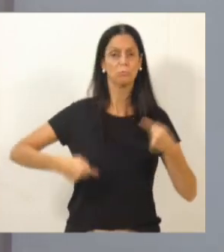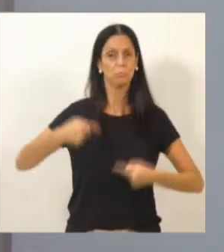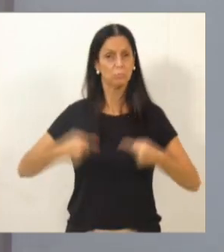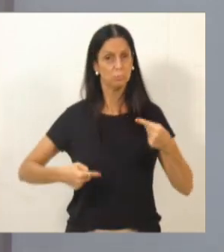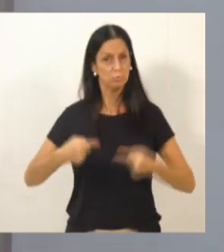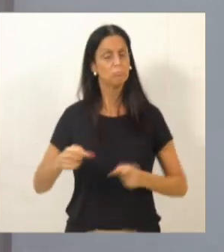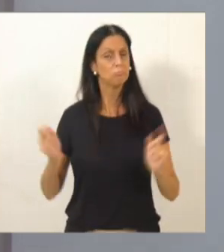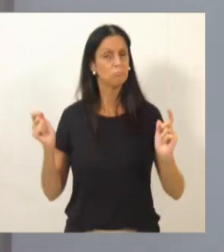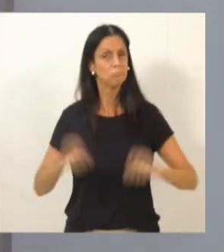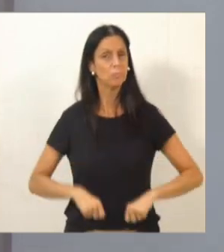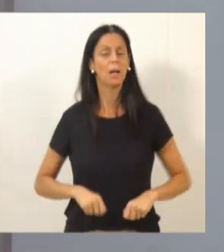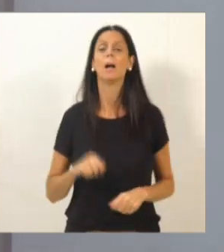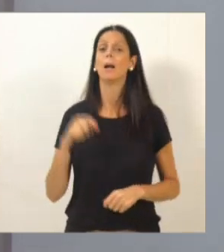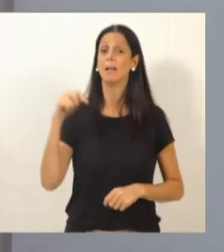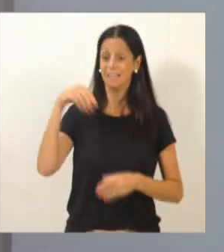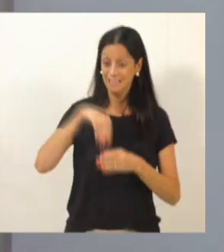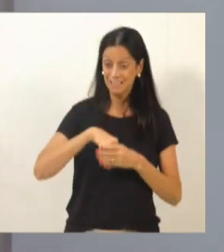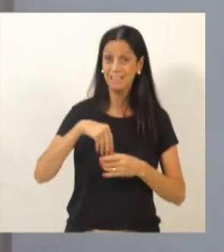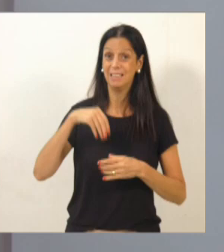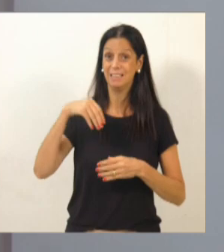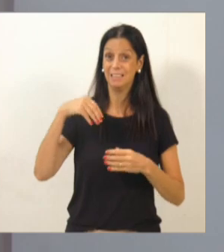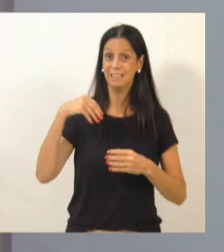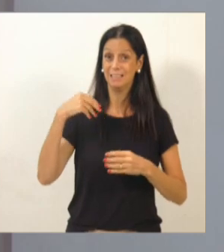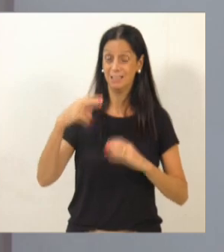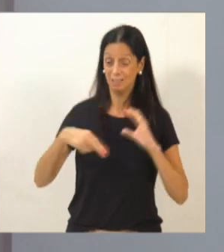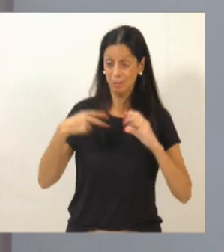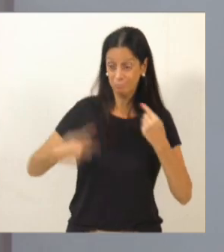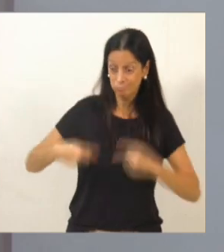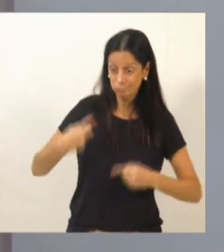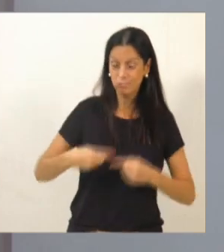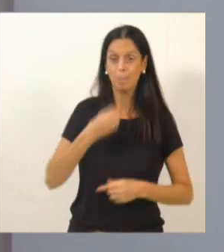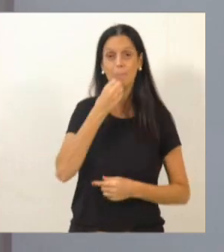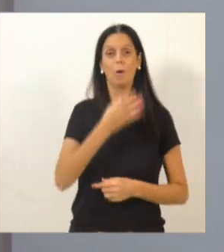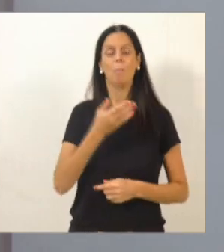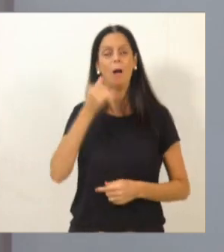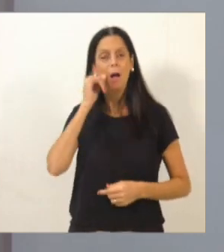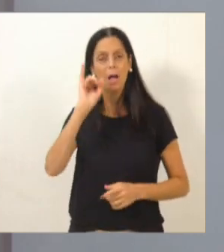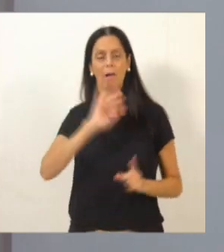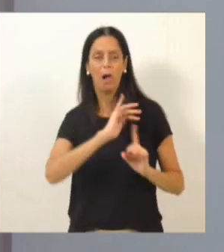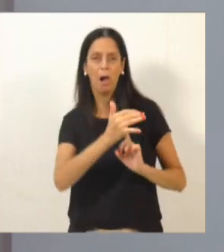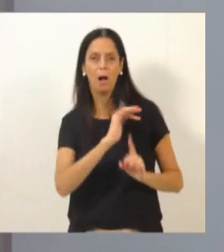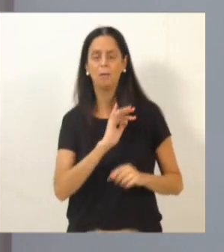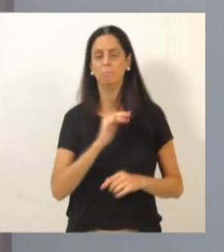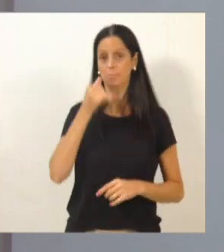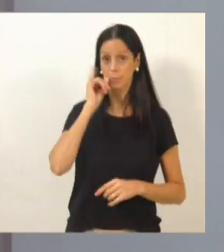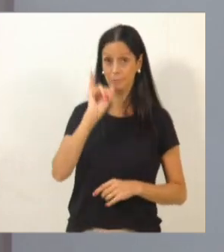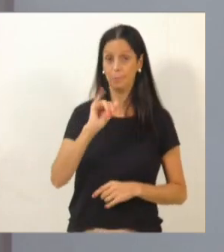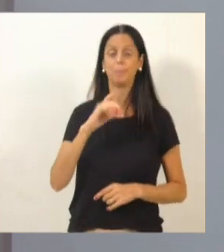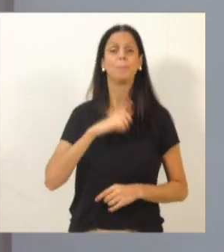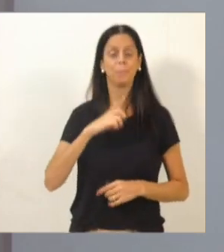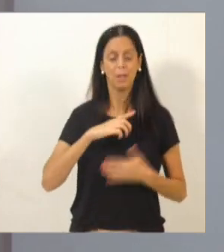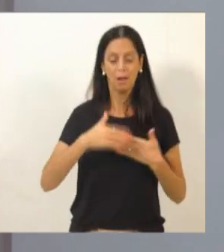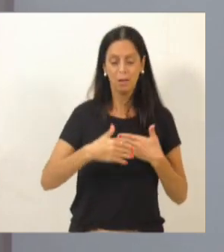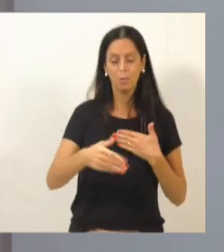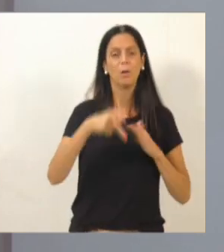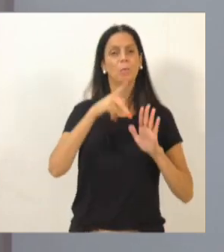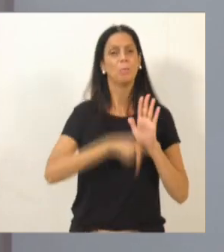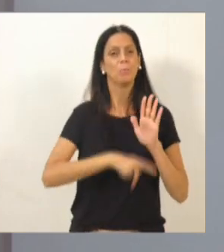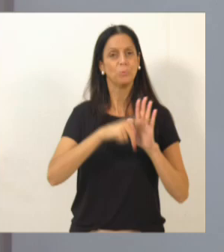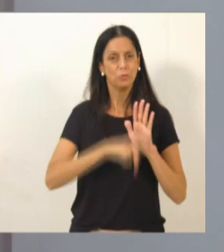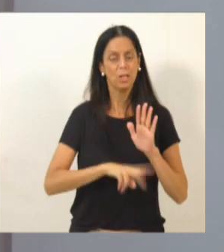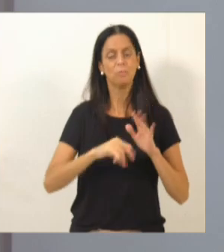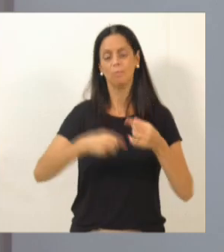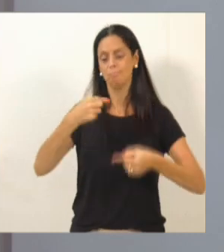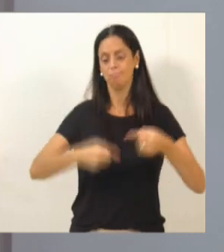Aqui vai ser muito importante, para a gente combater assédios. Então, gente deve trazer alguns projetos para a gente debater com mais calma, agora o meu tempo está